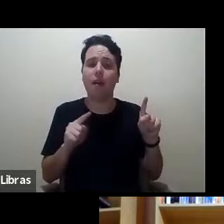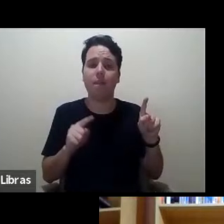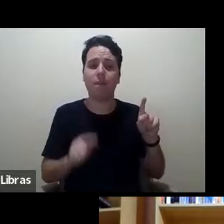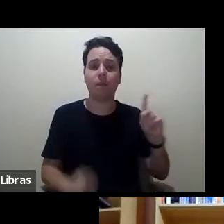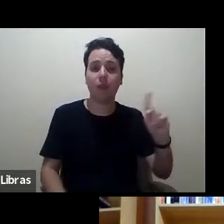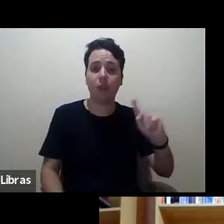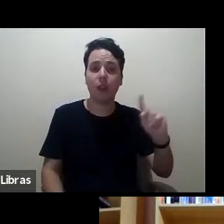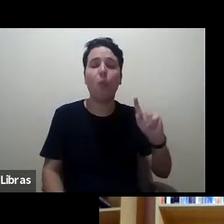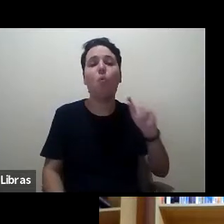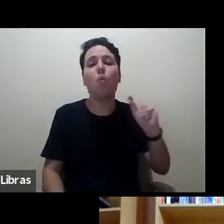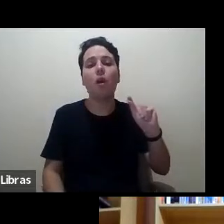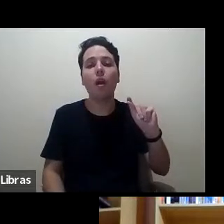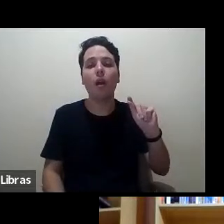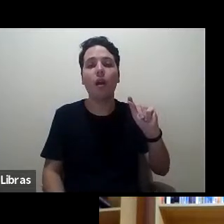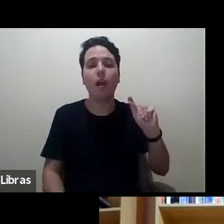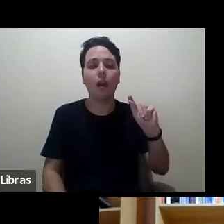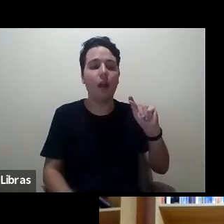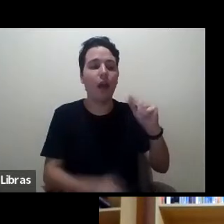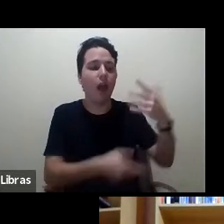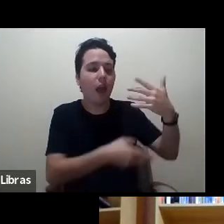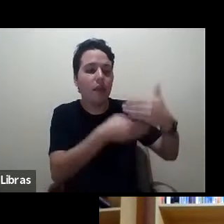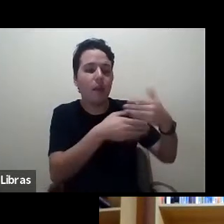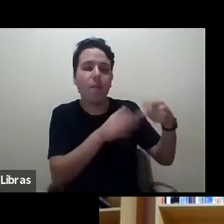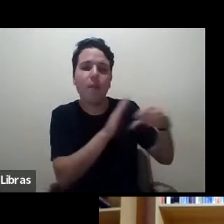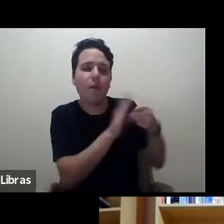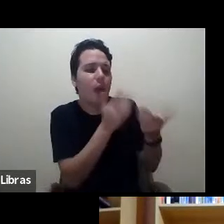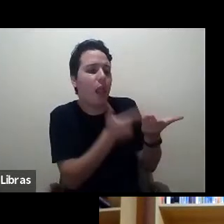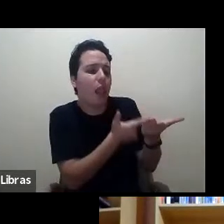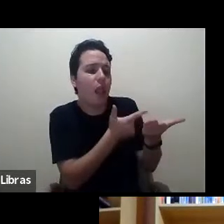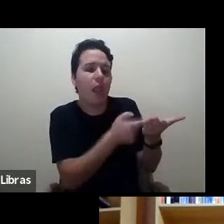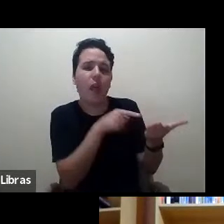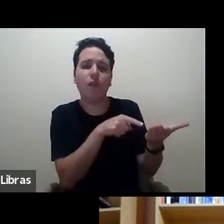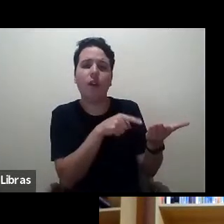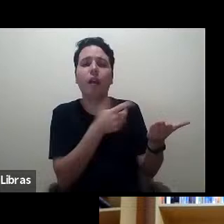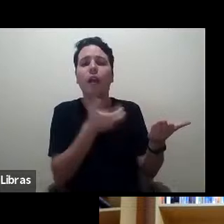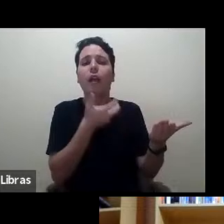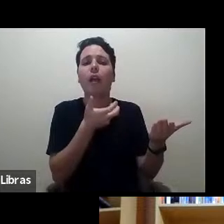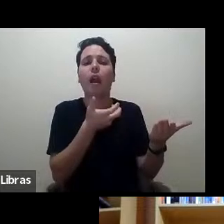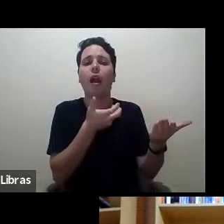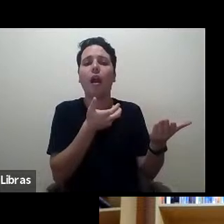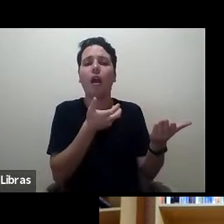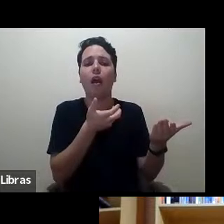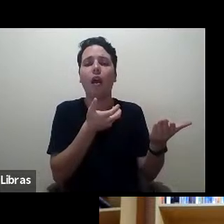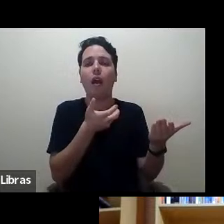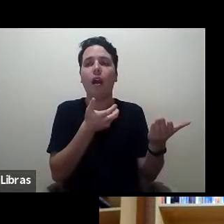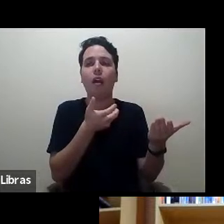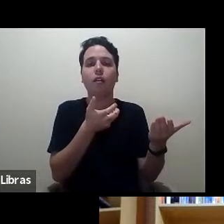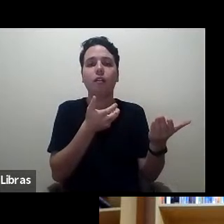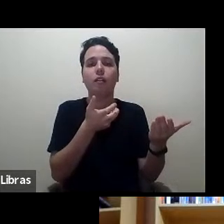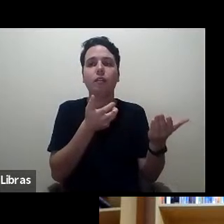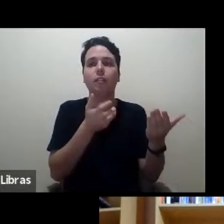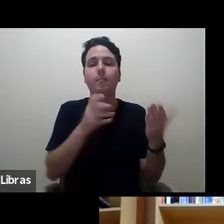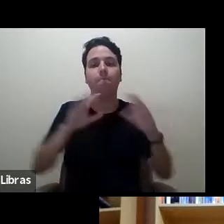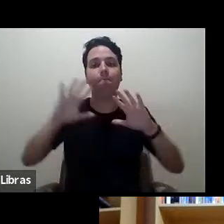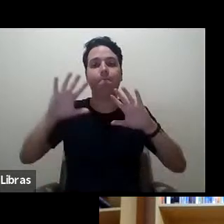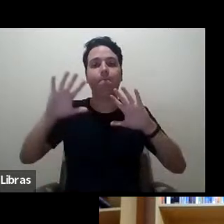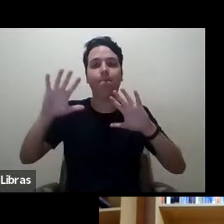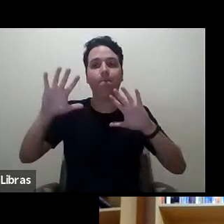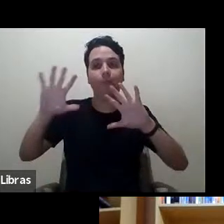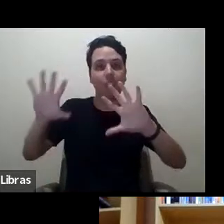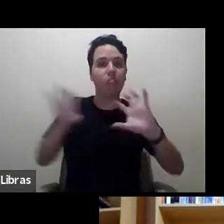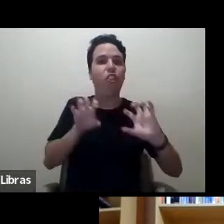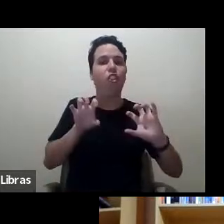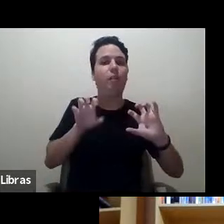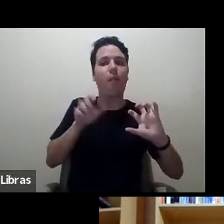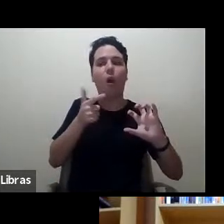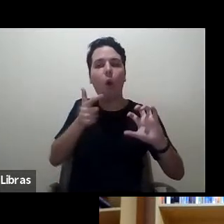uma resenha de um livro onde você quer engajar uma audiência diferente,